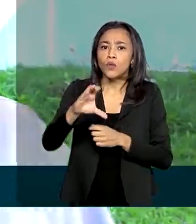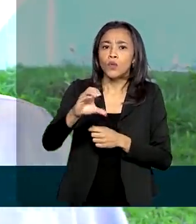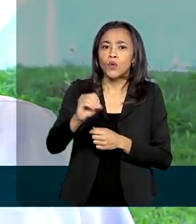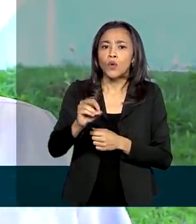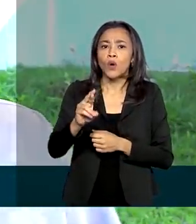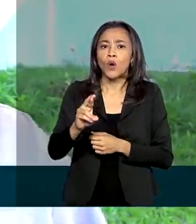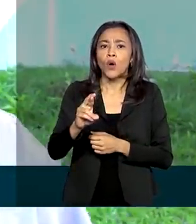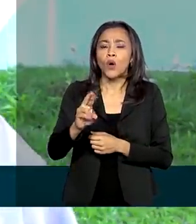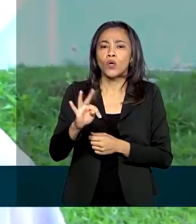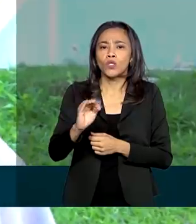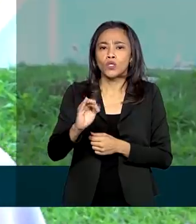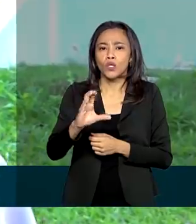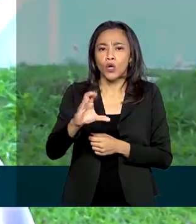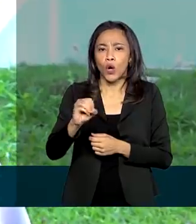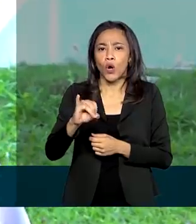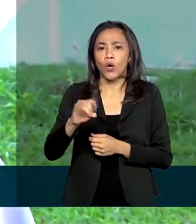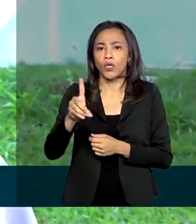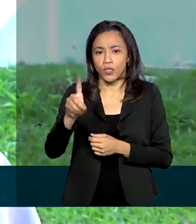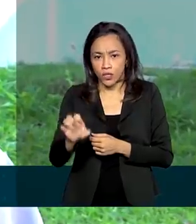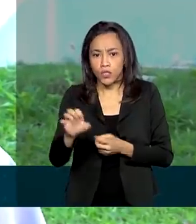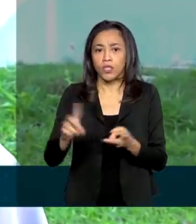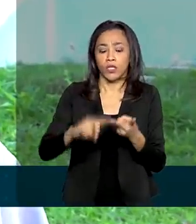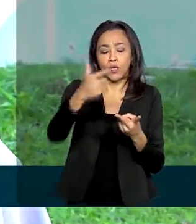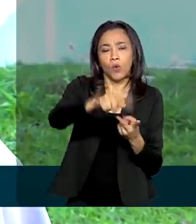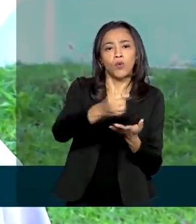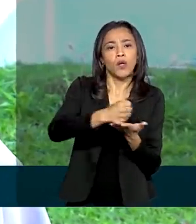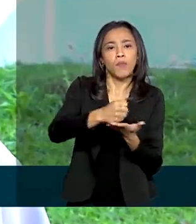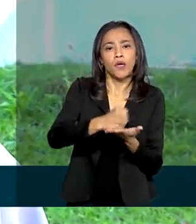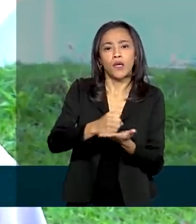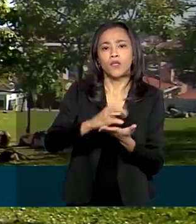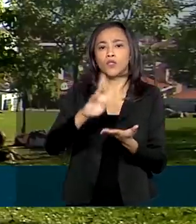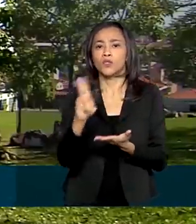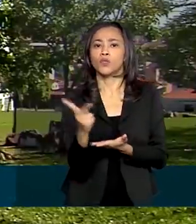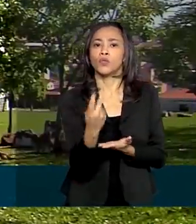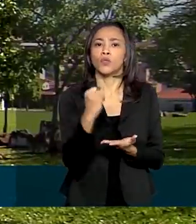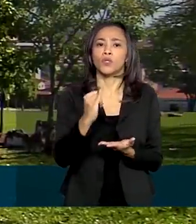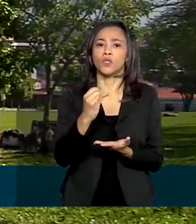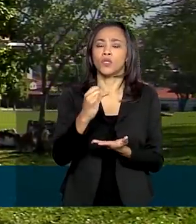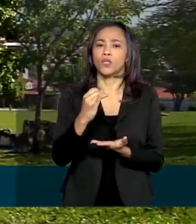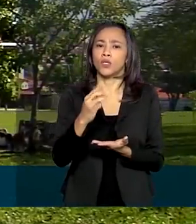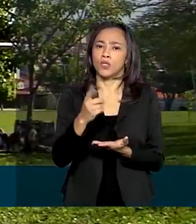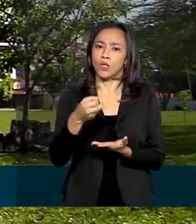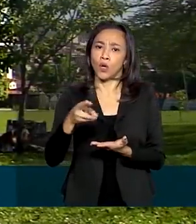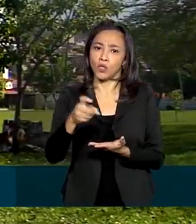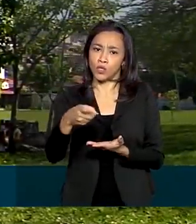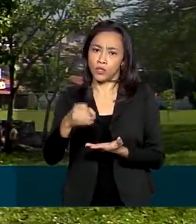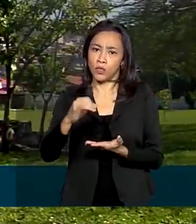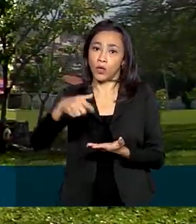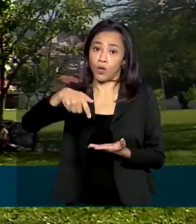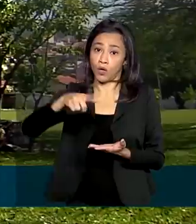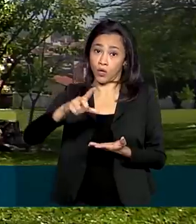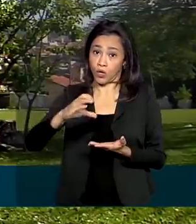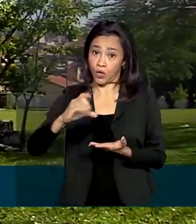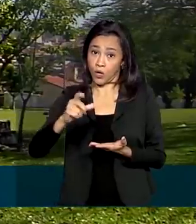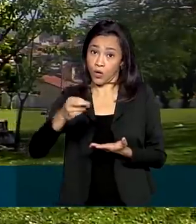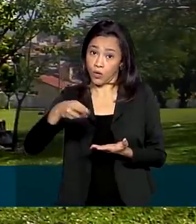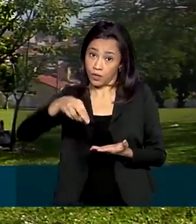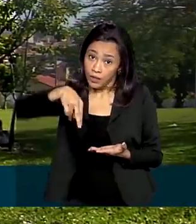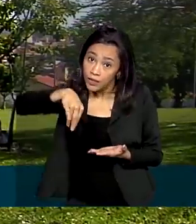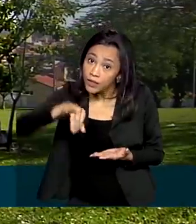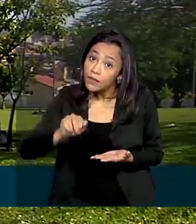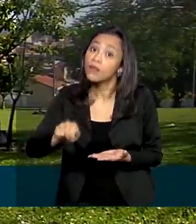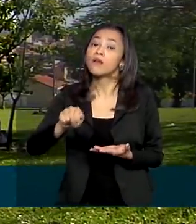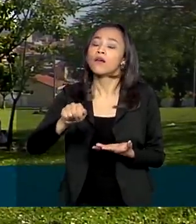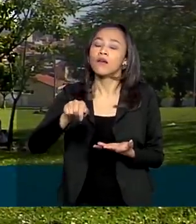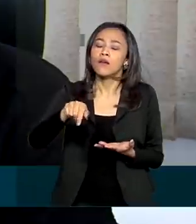hidroxicloroquina. Esses dois medicamentos fizeram diferença nos sintomas. O município adotou um protocolo específico